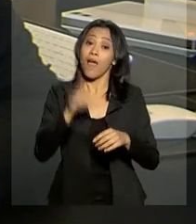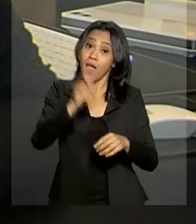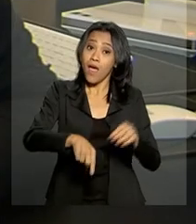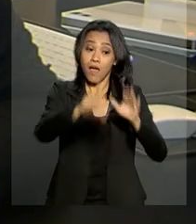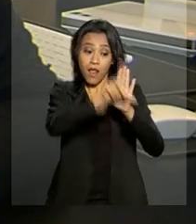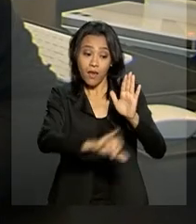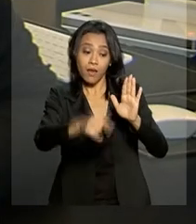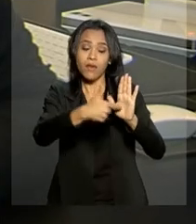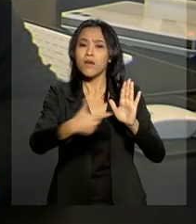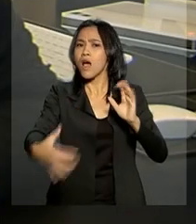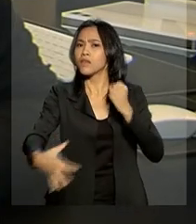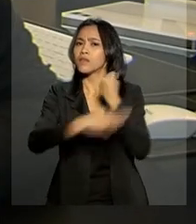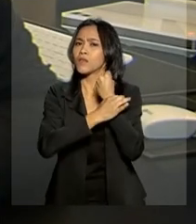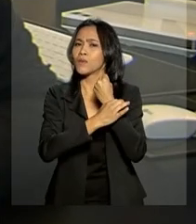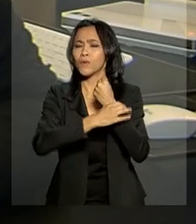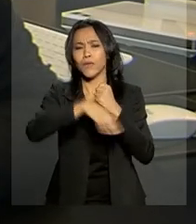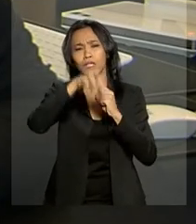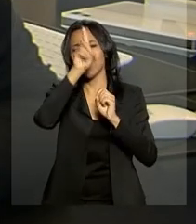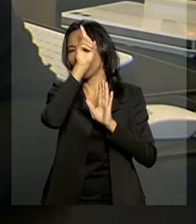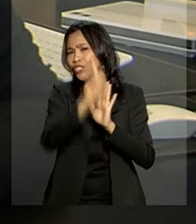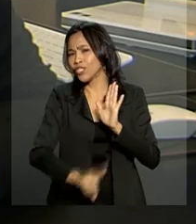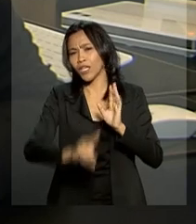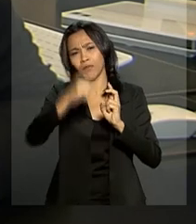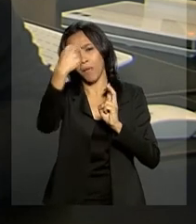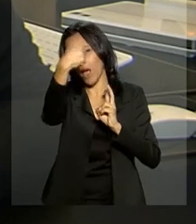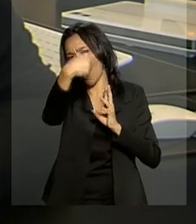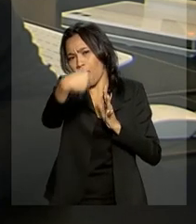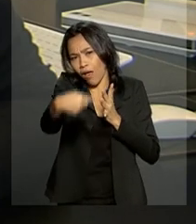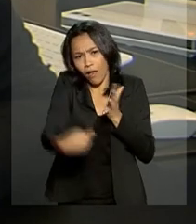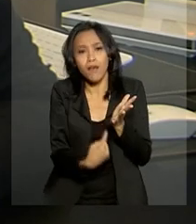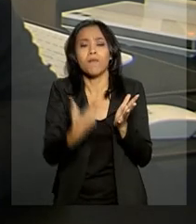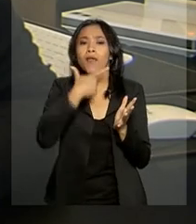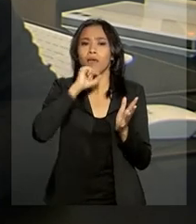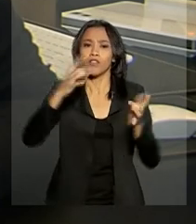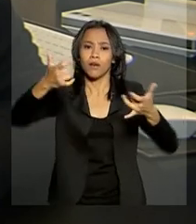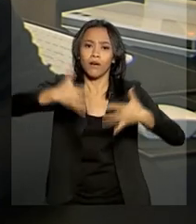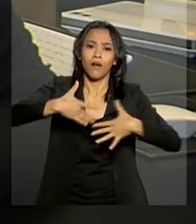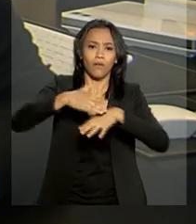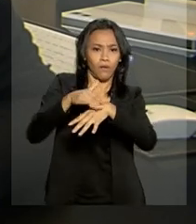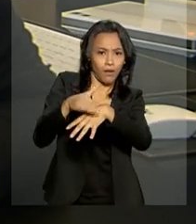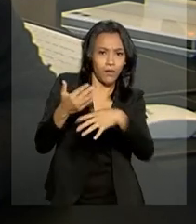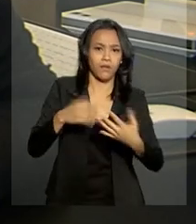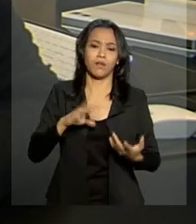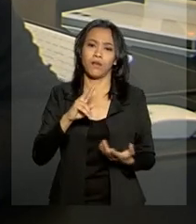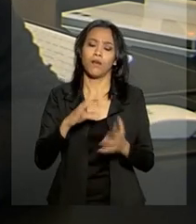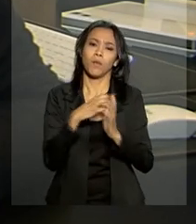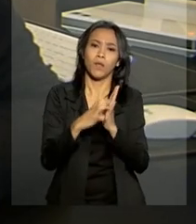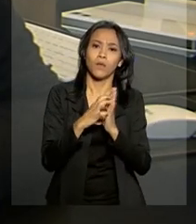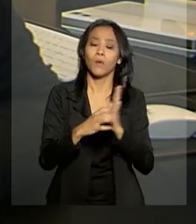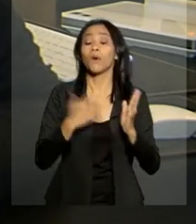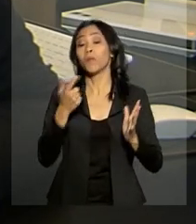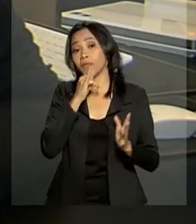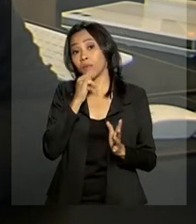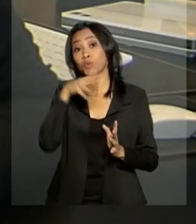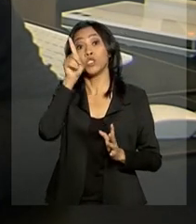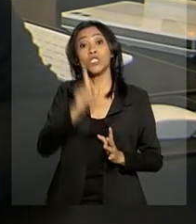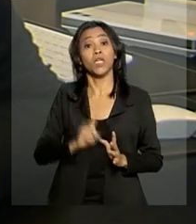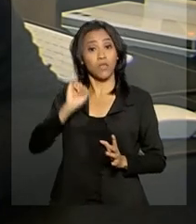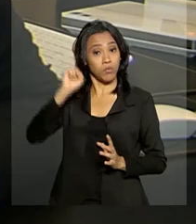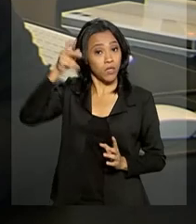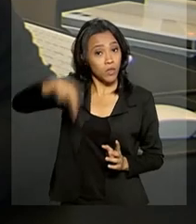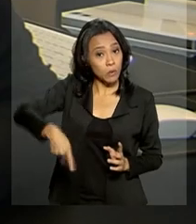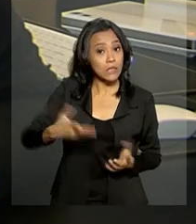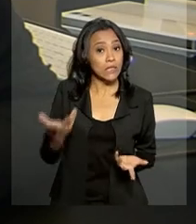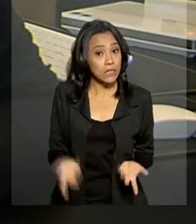garantia uma série de direitos para os portadores do HIV AIDS, como direito à aposentadoria por invalidez,